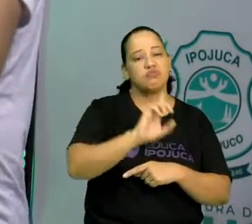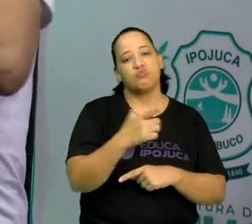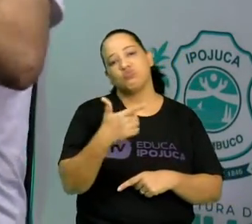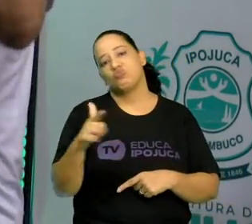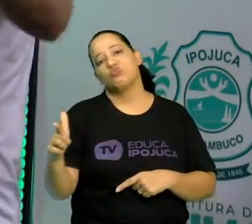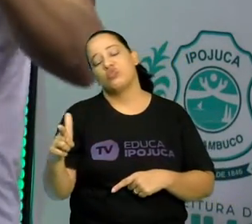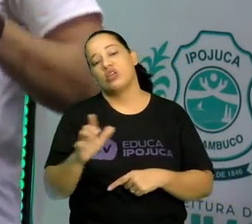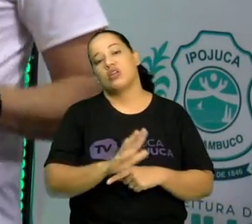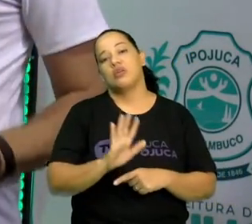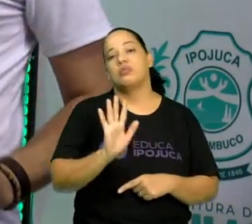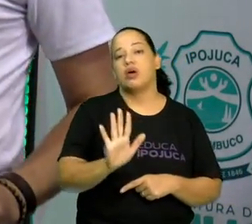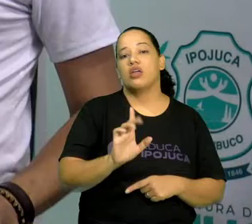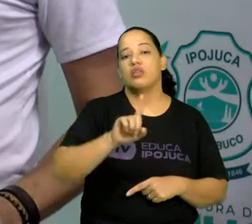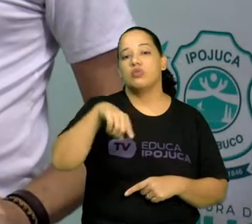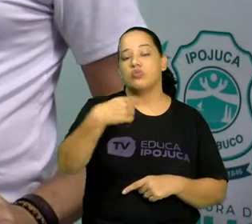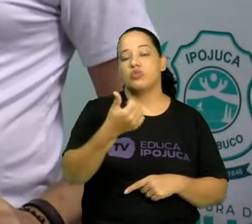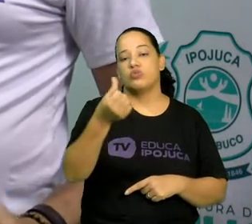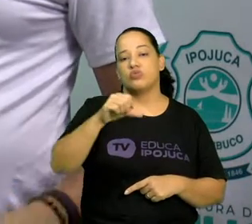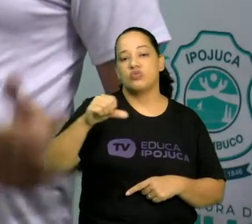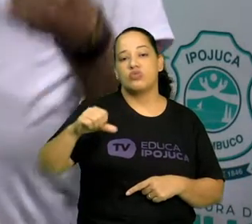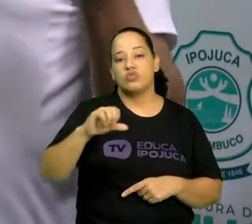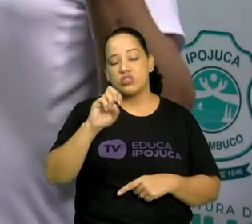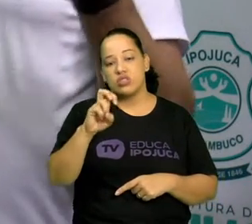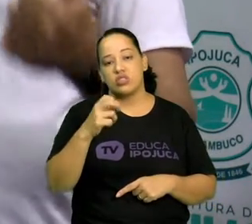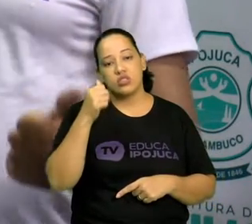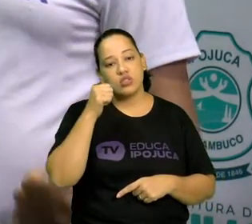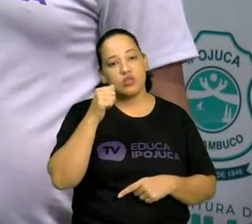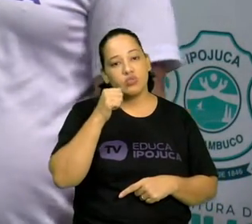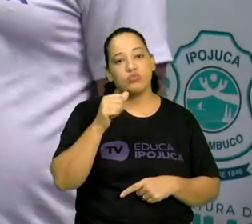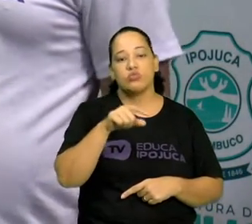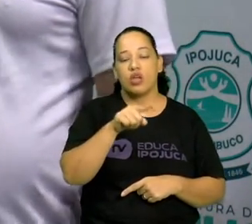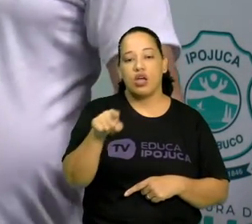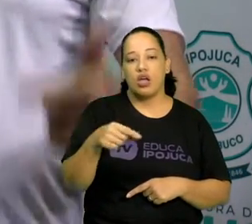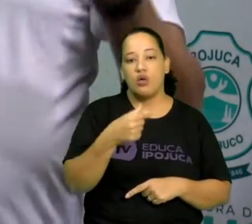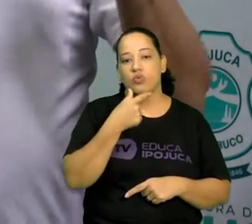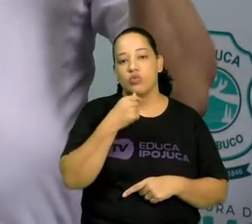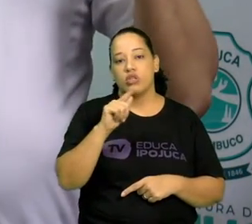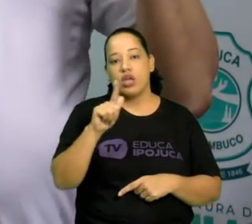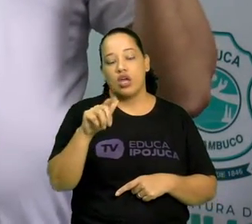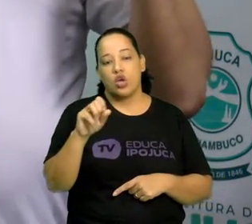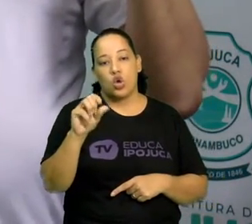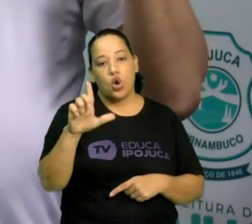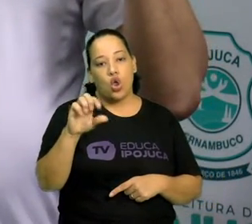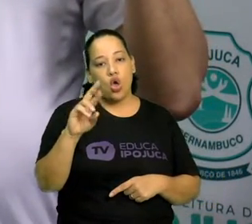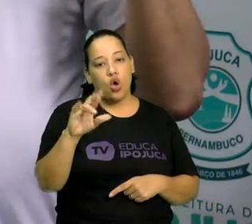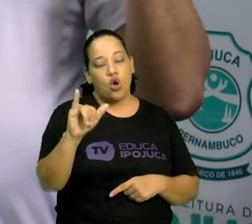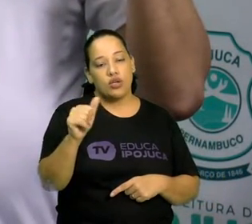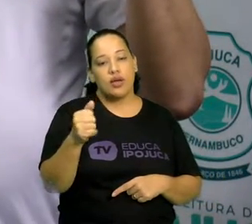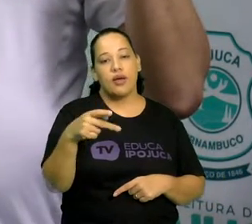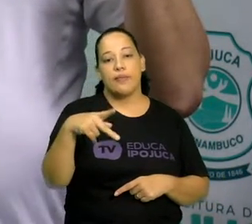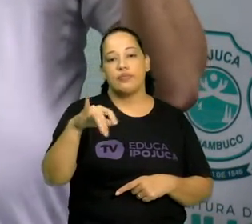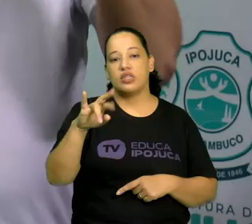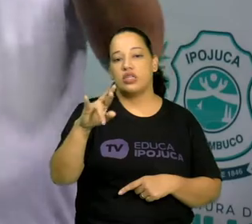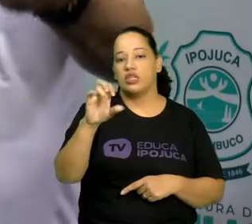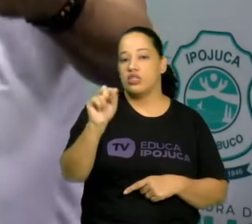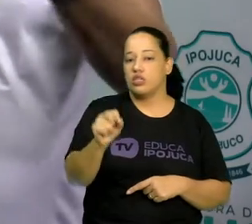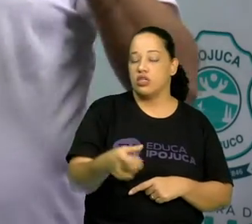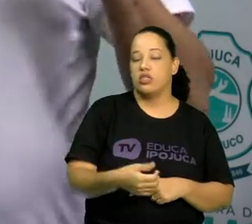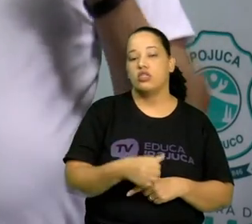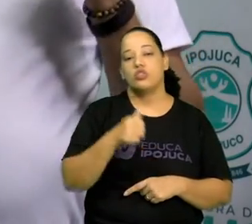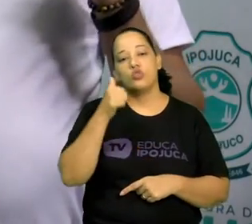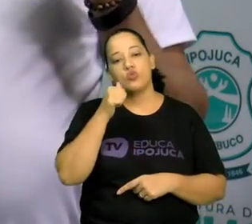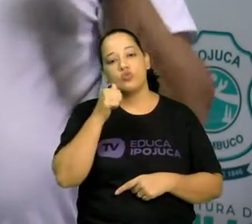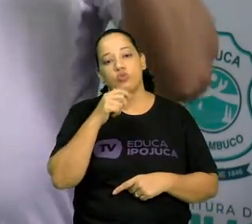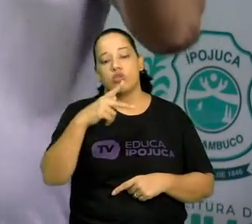em 1995, Fábio Barreto dirige O Quatrilho com a Glória Pires, a Patrícia